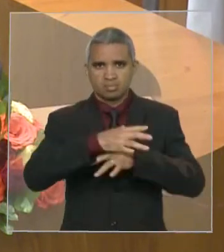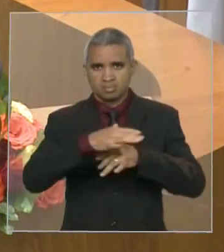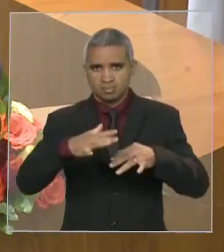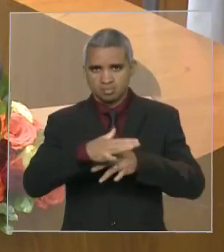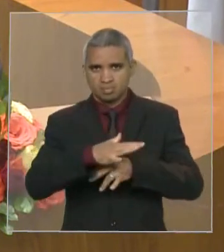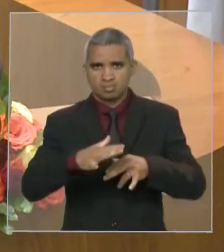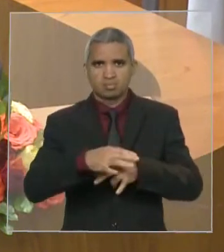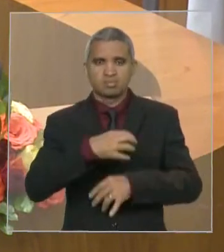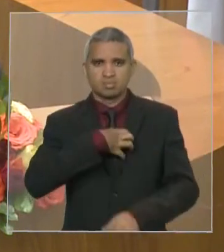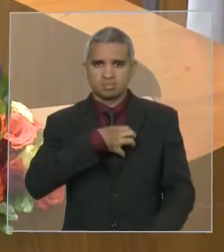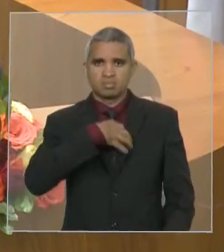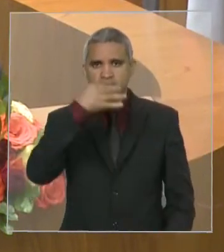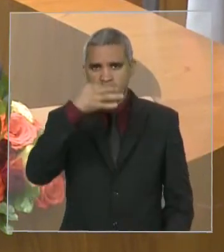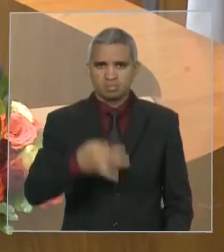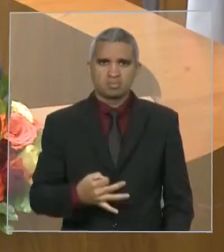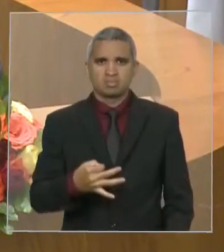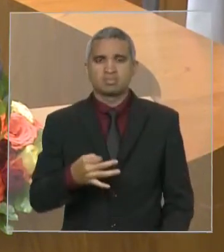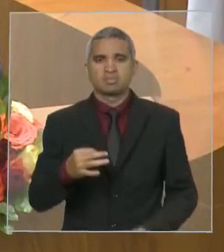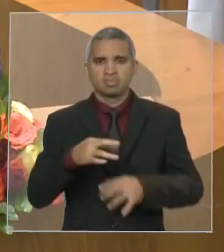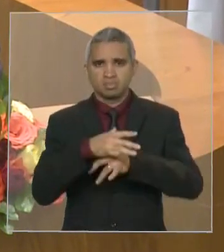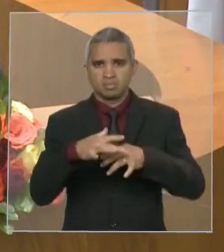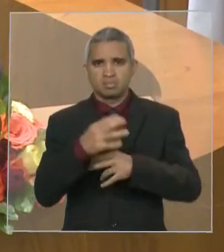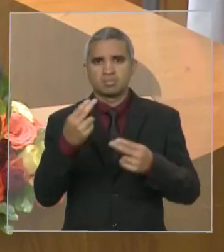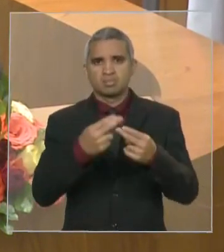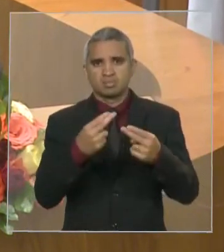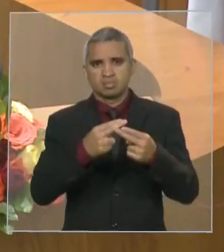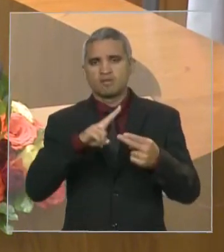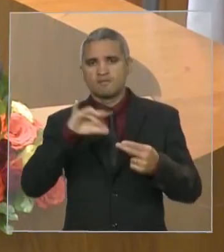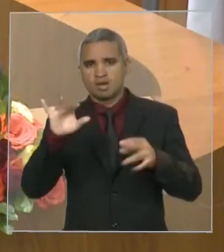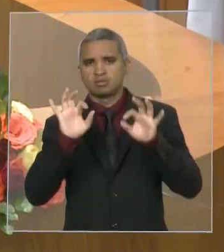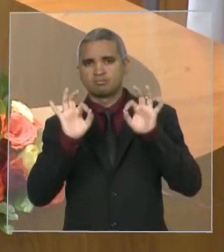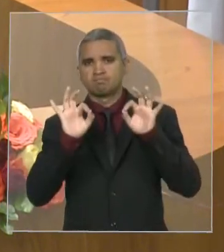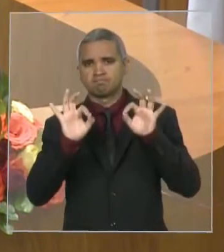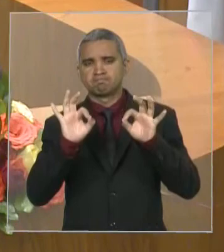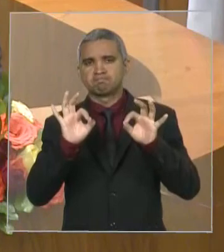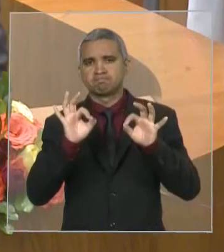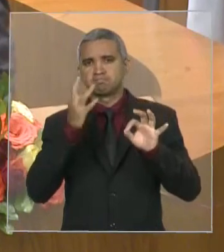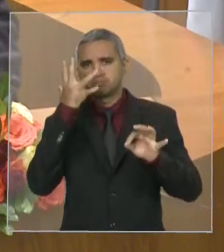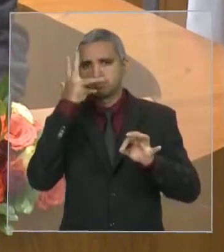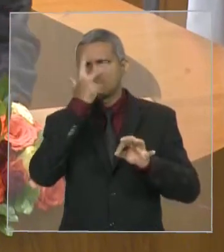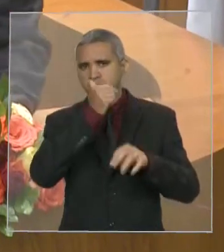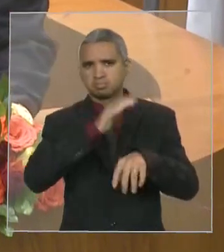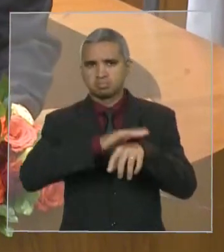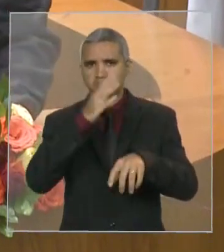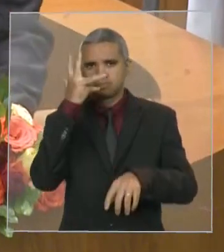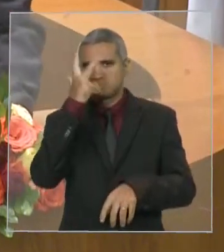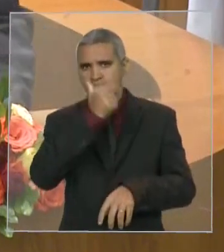urbanística, uma nova cara para a nossa cidade. Parabéns aos feirantes da SEASA e parabéns ao povo de Timon. Muito obrigado, presidente. presidente.